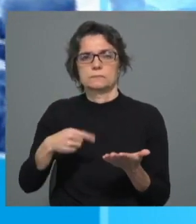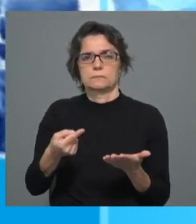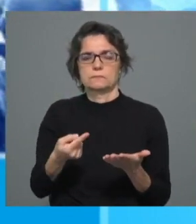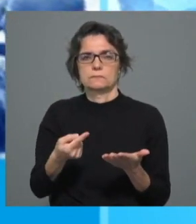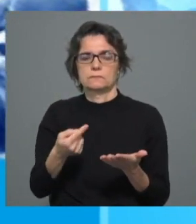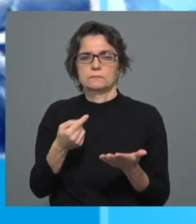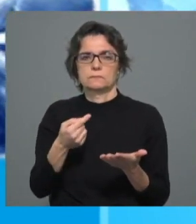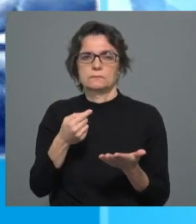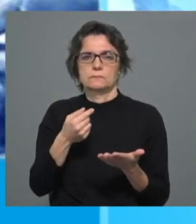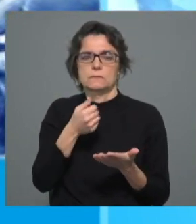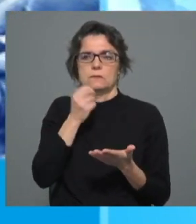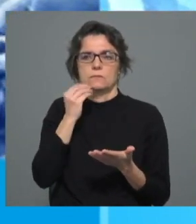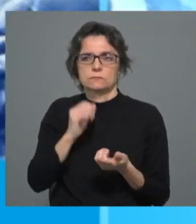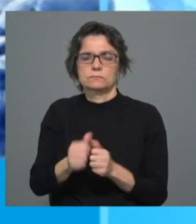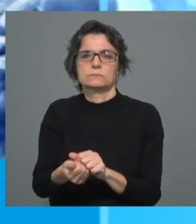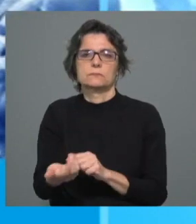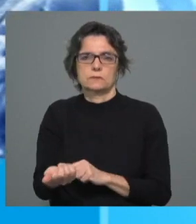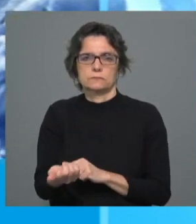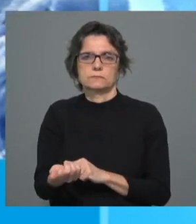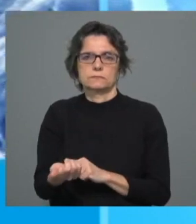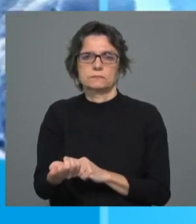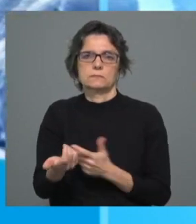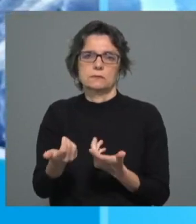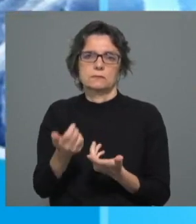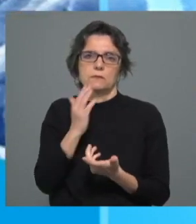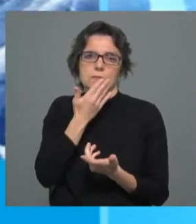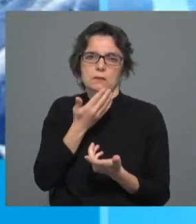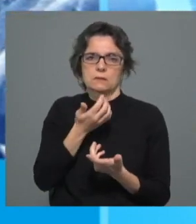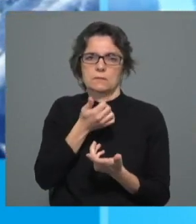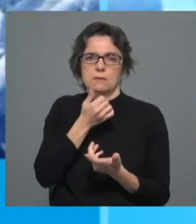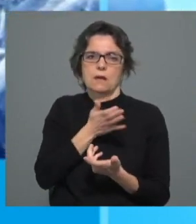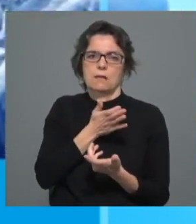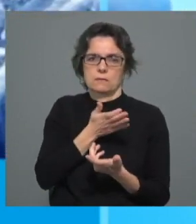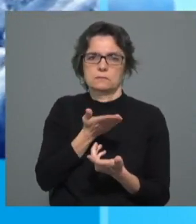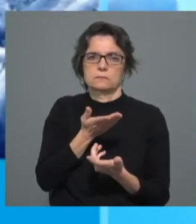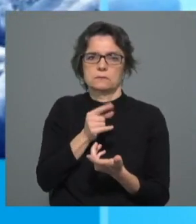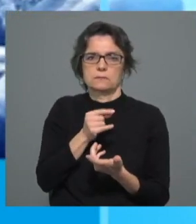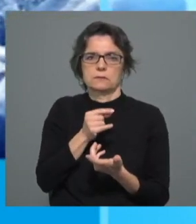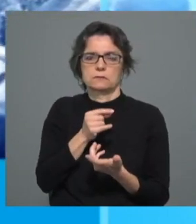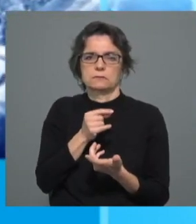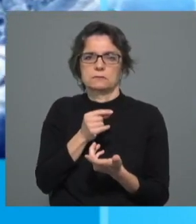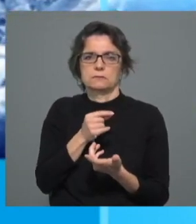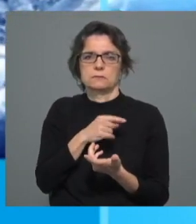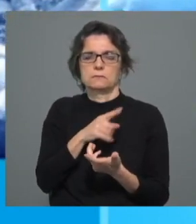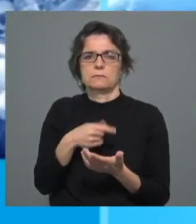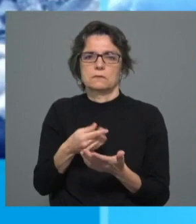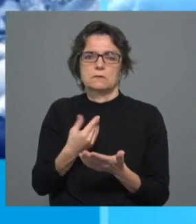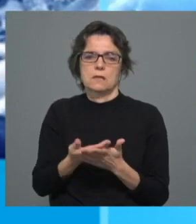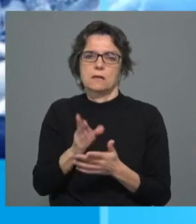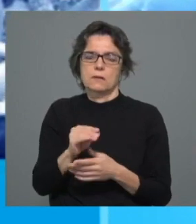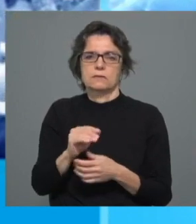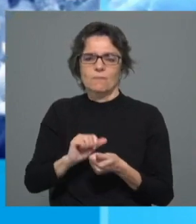na linha de decisões que já tinham sido tomadas, reforçar esse virar de página.